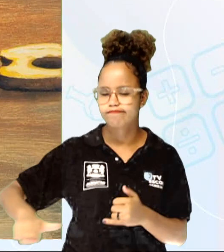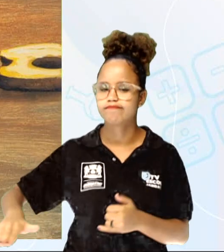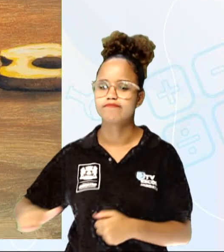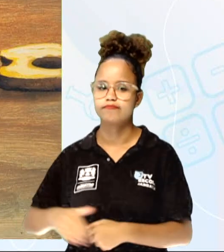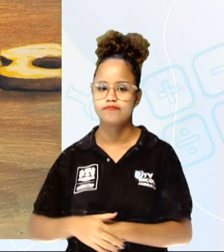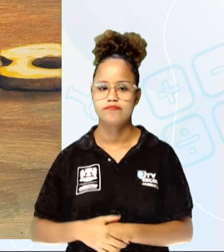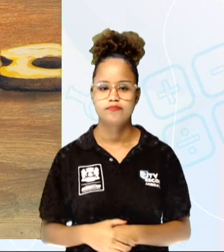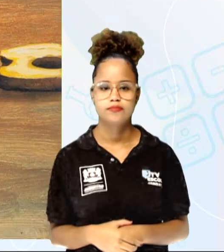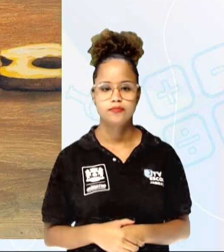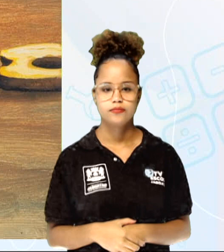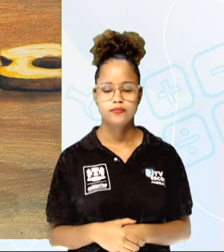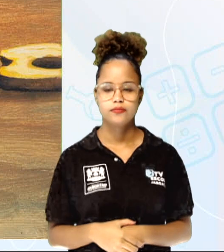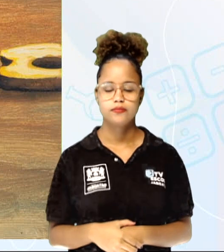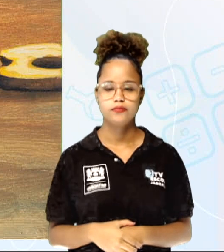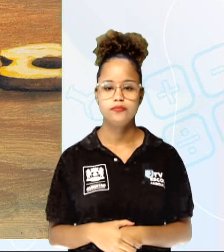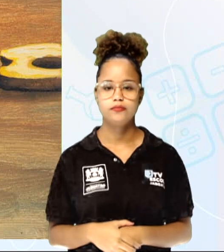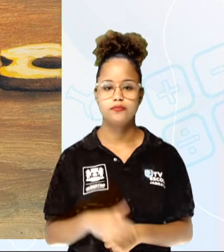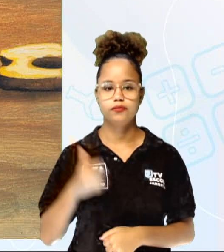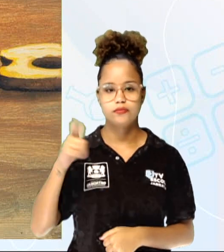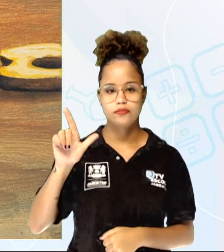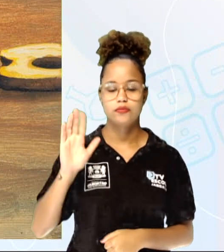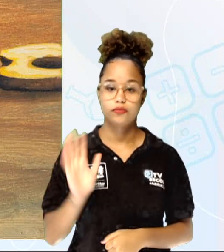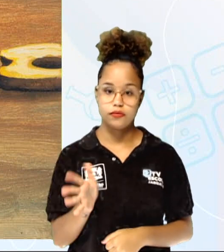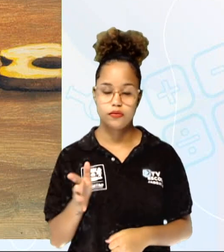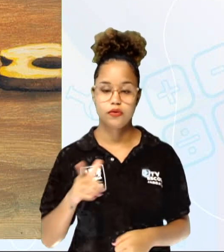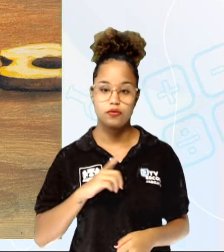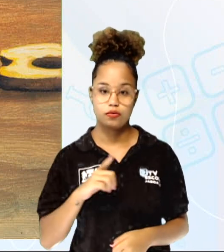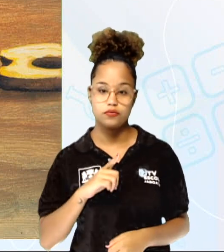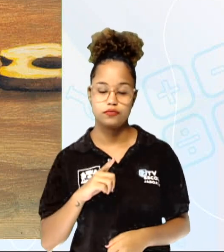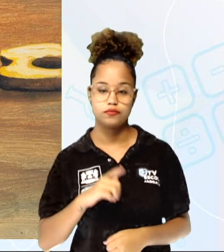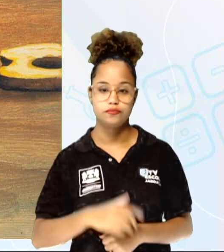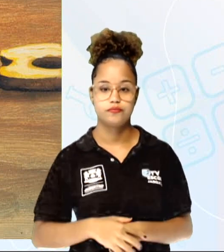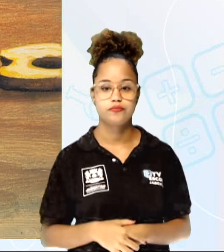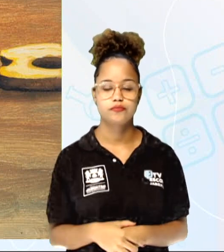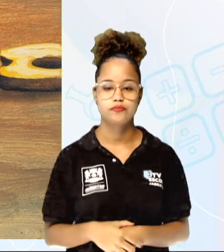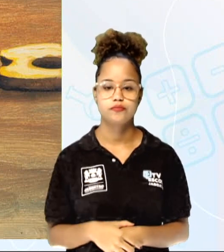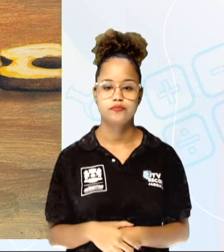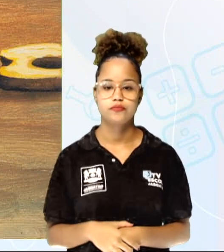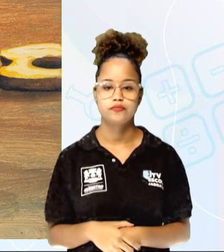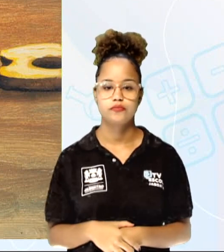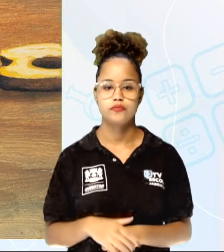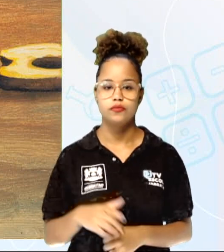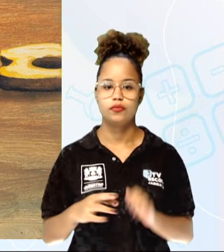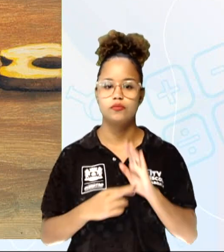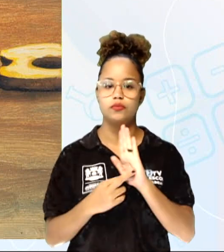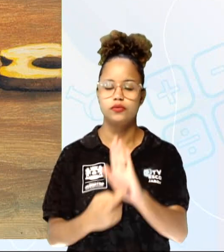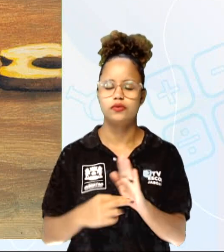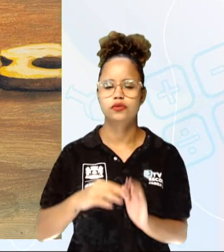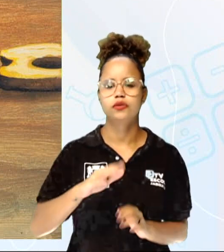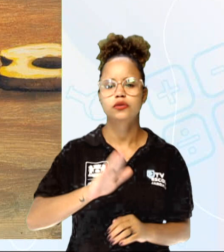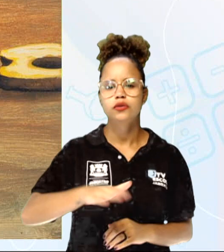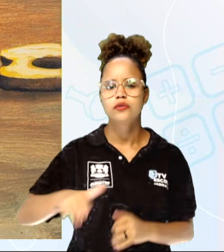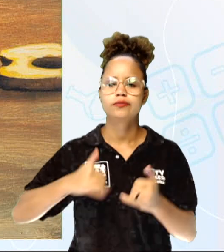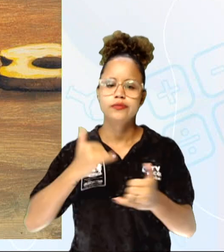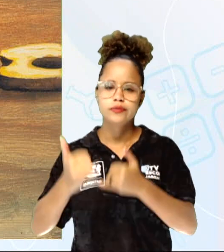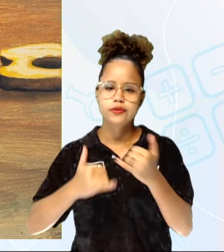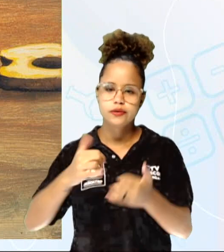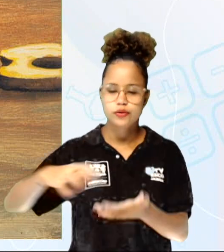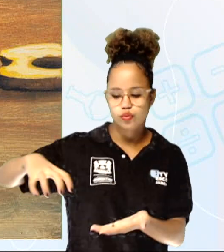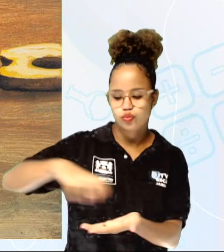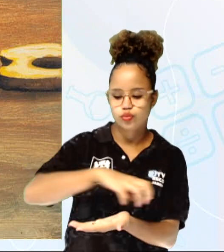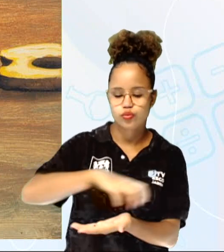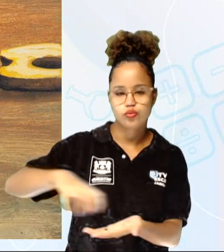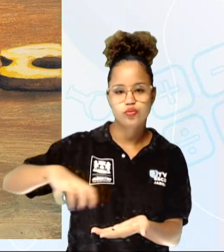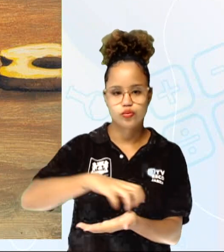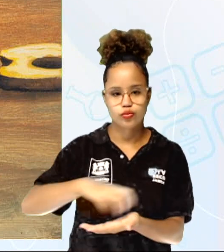para a próxima. Já nessa obra aqui, ele retrata uma criança brincando de carrinho. Esse